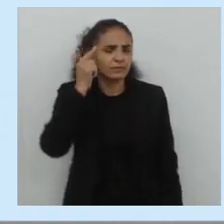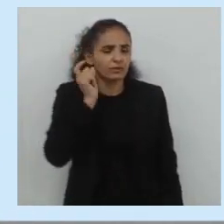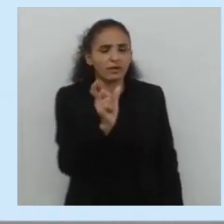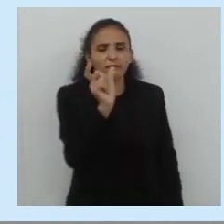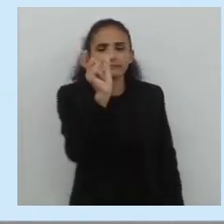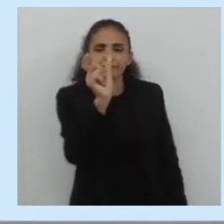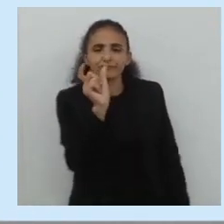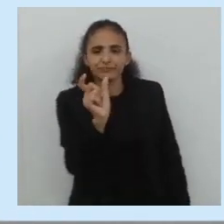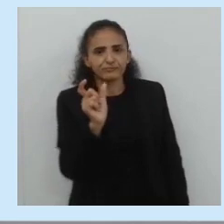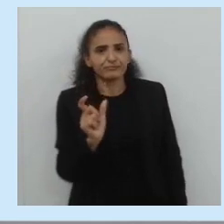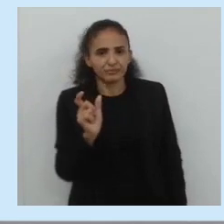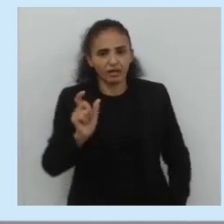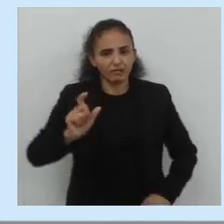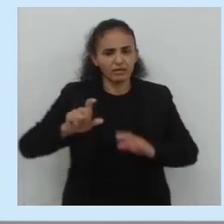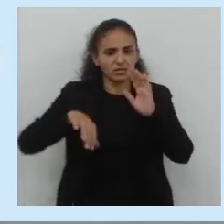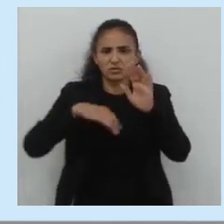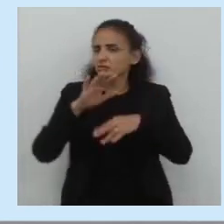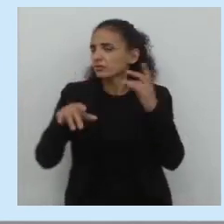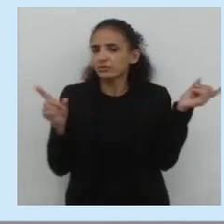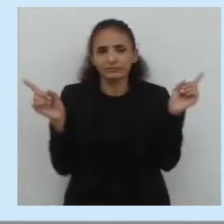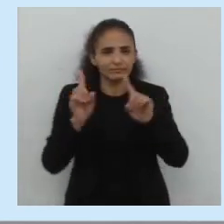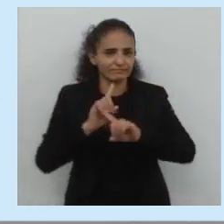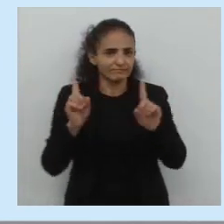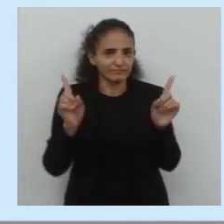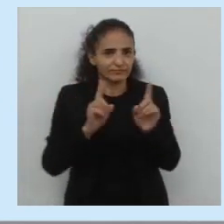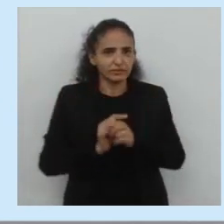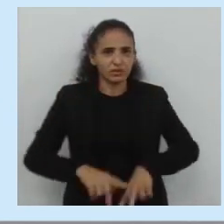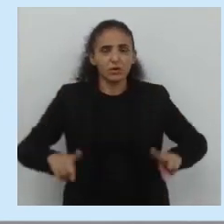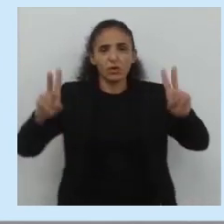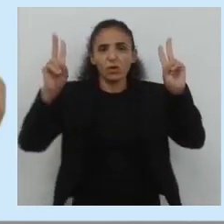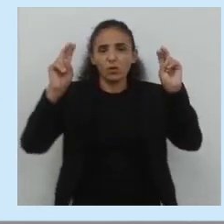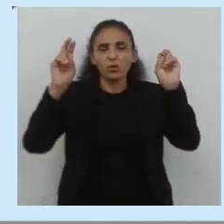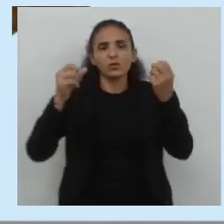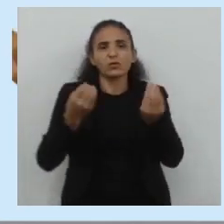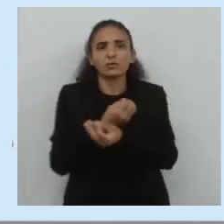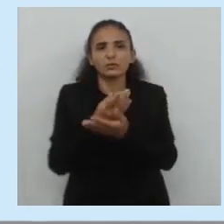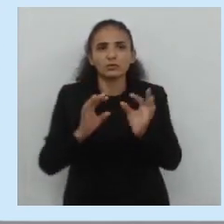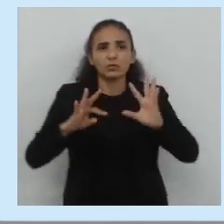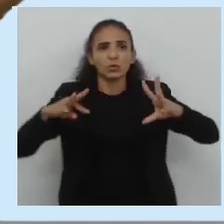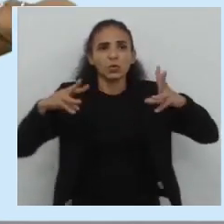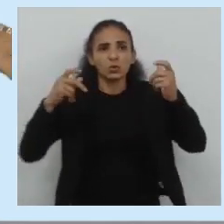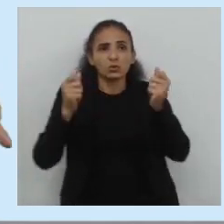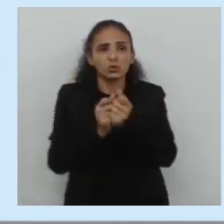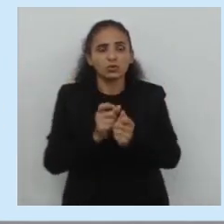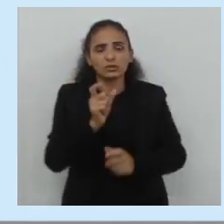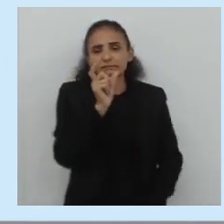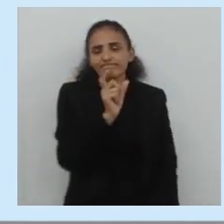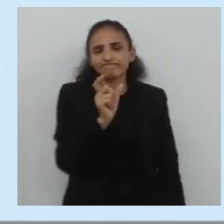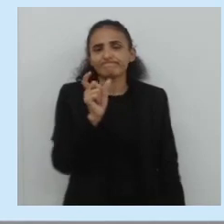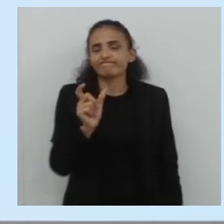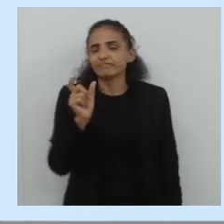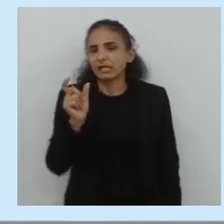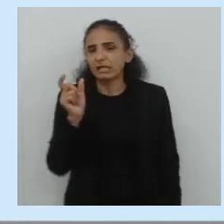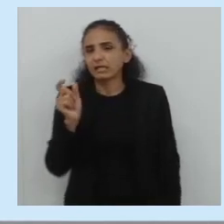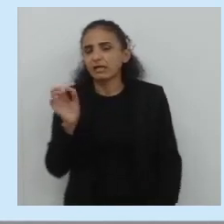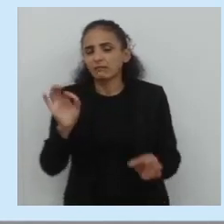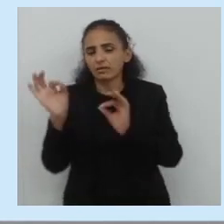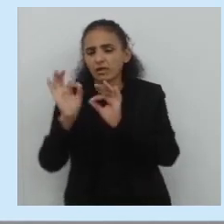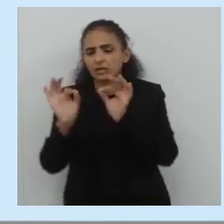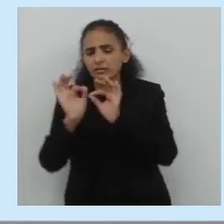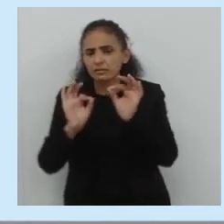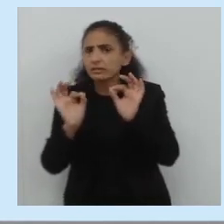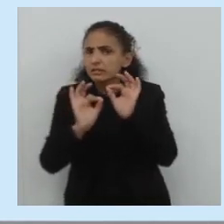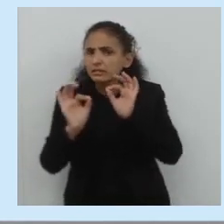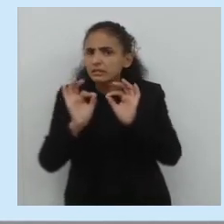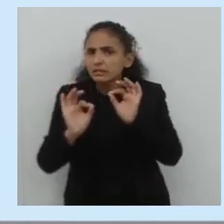soltas, aleatórias, mas nós temos o título, o show, e todas as outras palavras, elas estão dentro de um